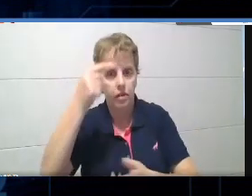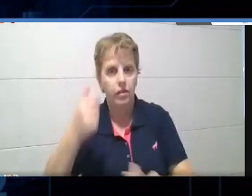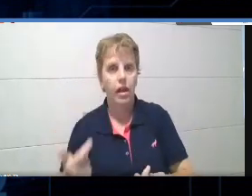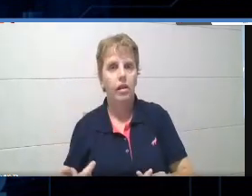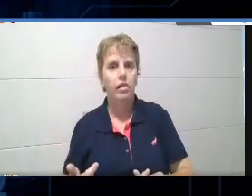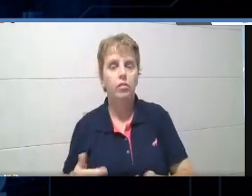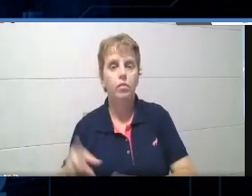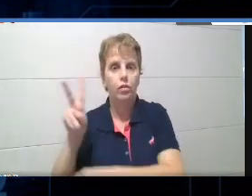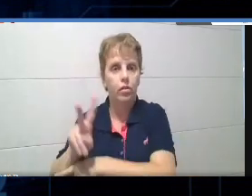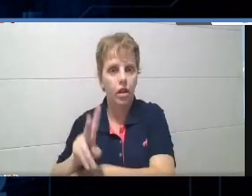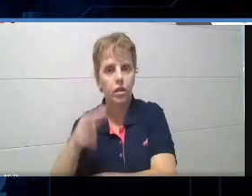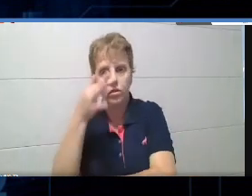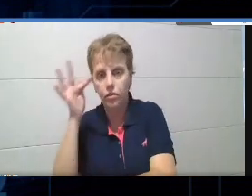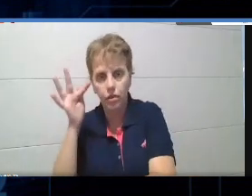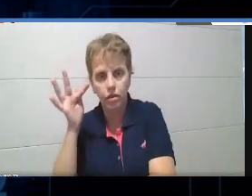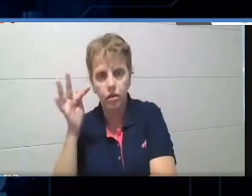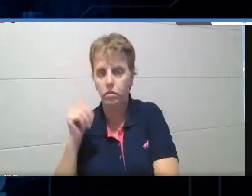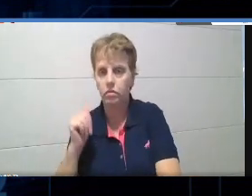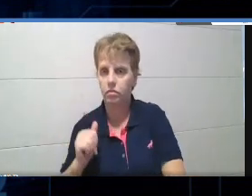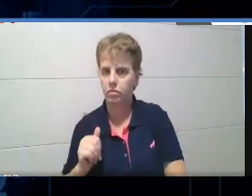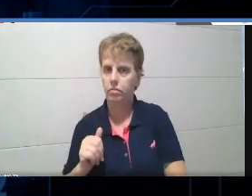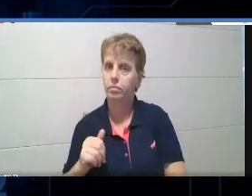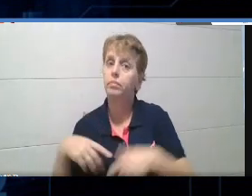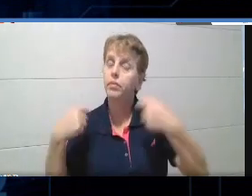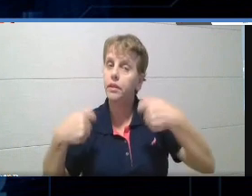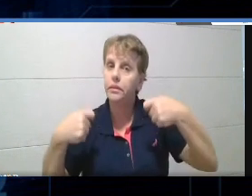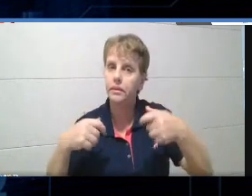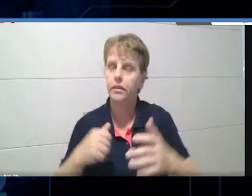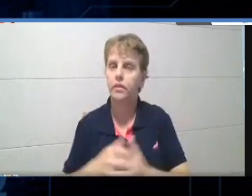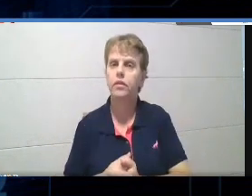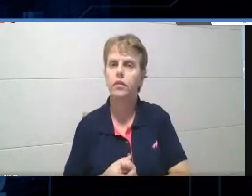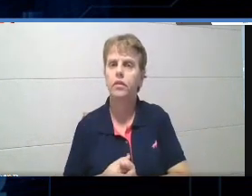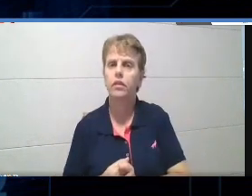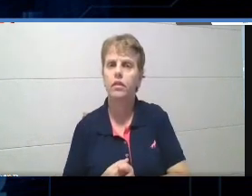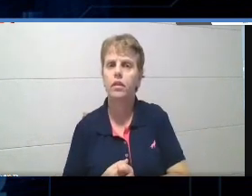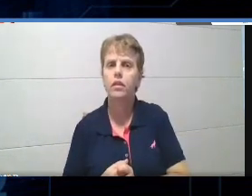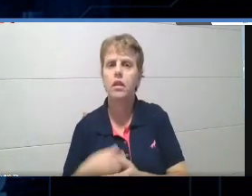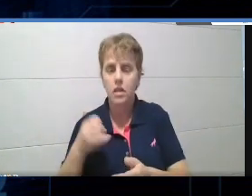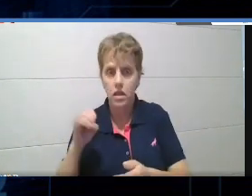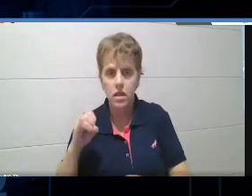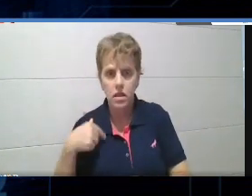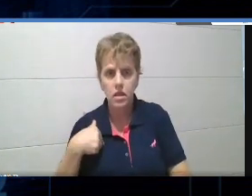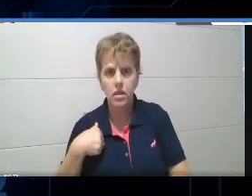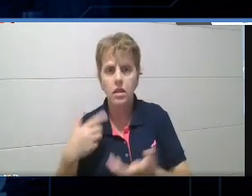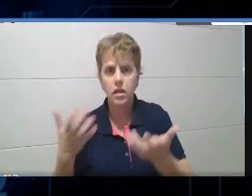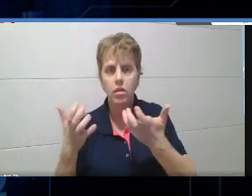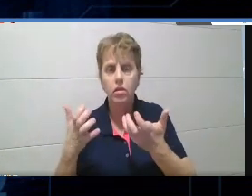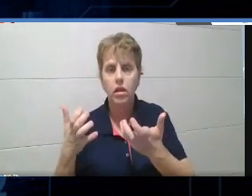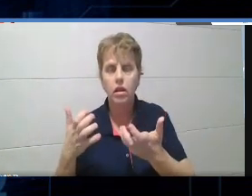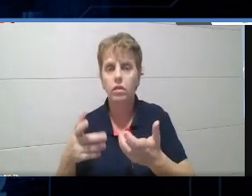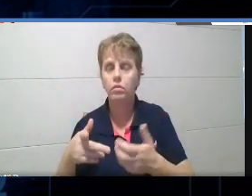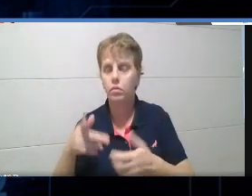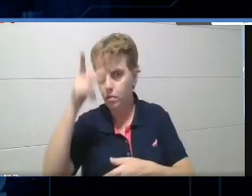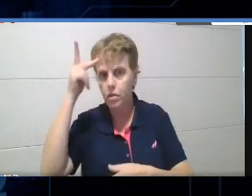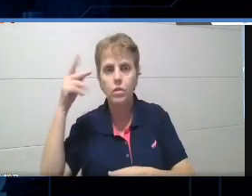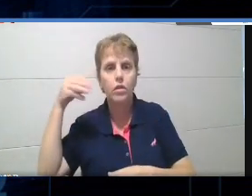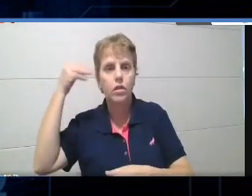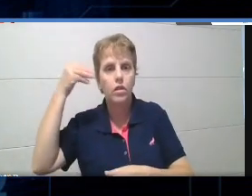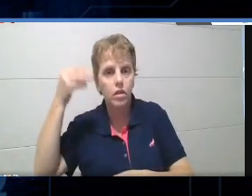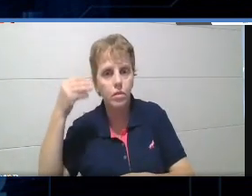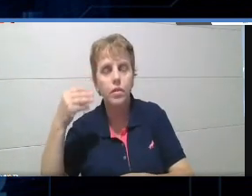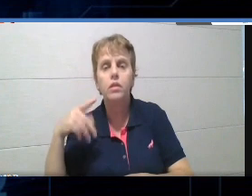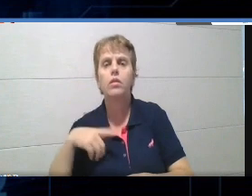precisa ter, será que não precisa? Né, se eu, se eu quiser um, um jardineiro que tem uma experiência melhor, eu vou pensar em, talvez, um